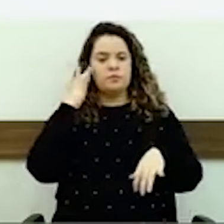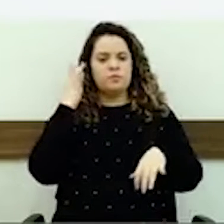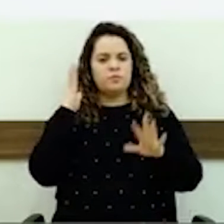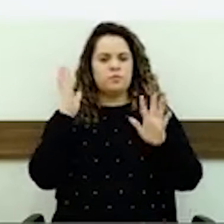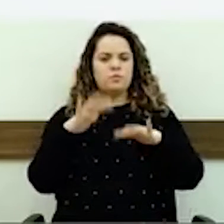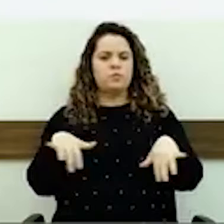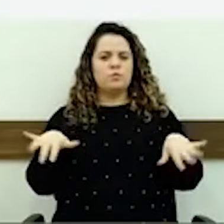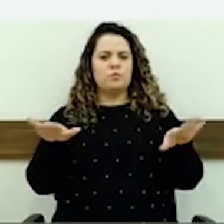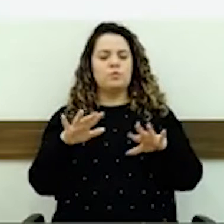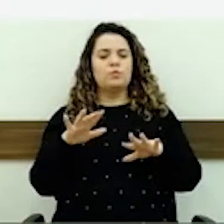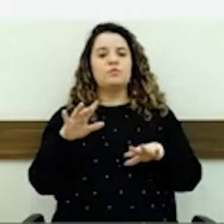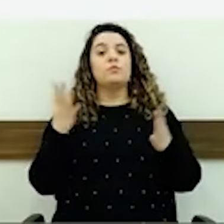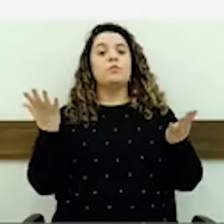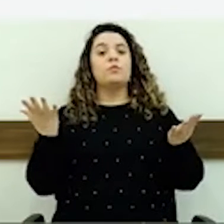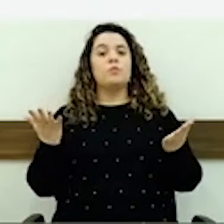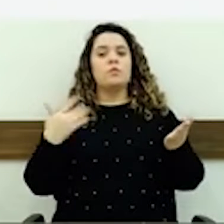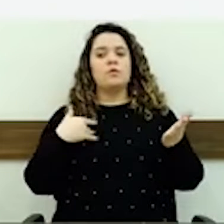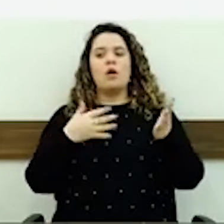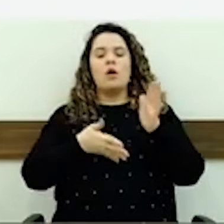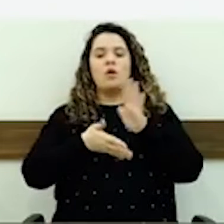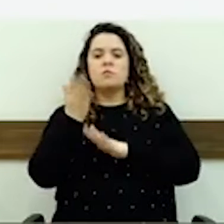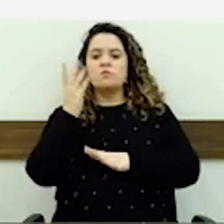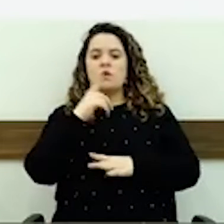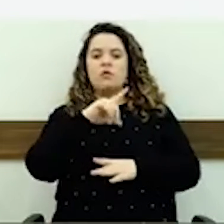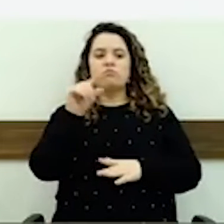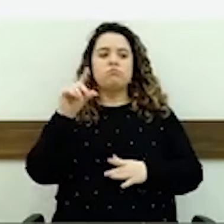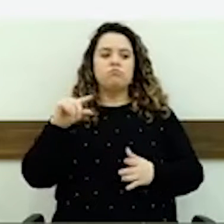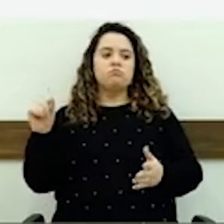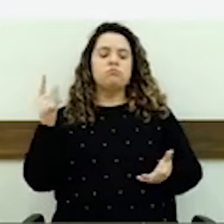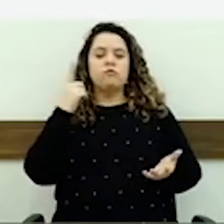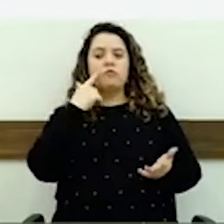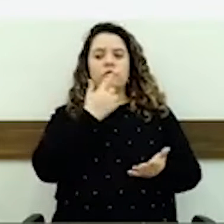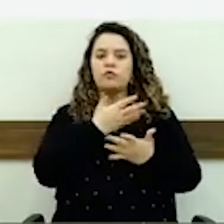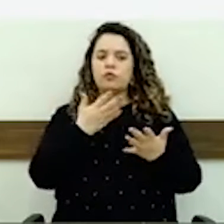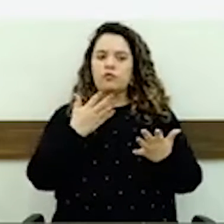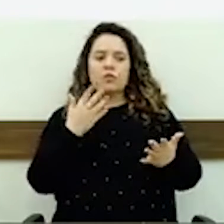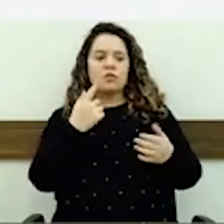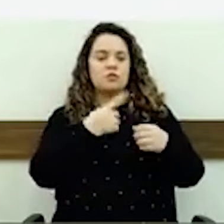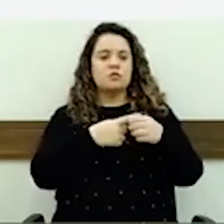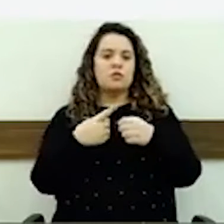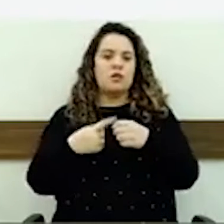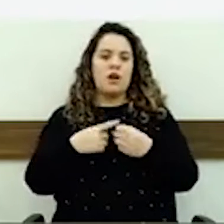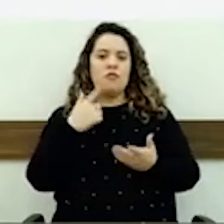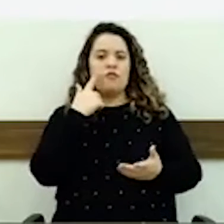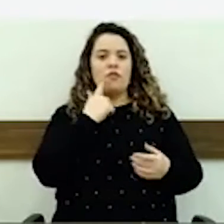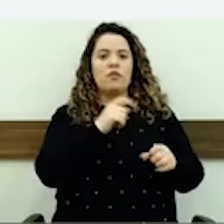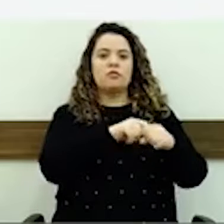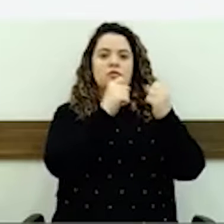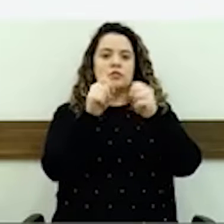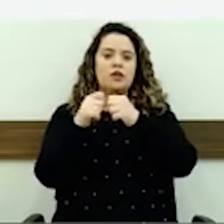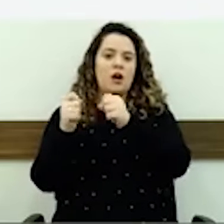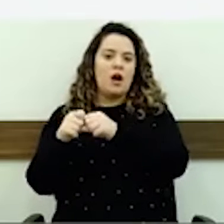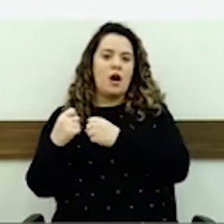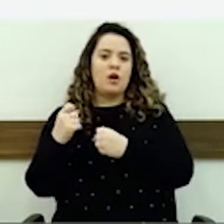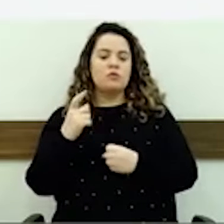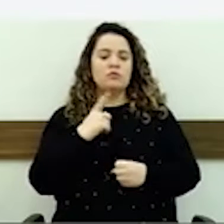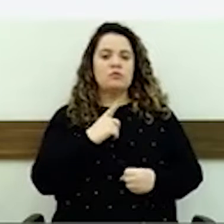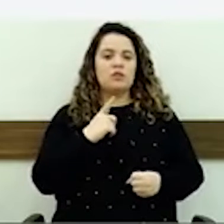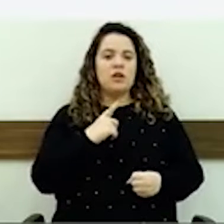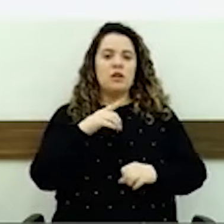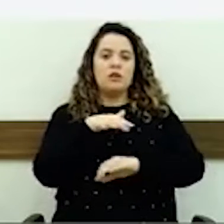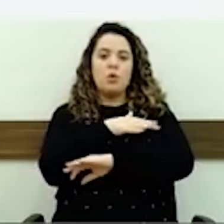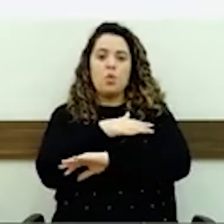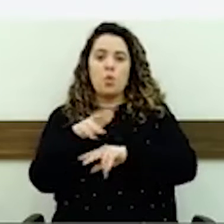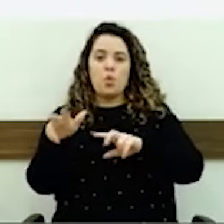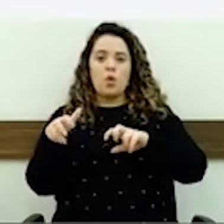andando pela cidade para ver os estragos que ela acabou fazendo em algumas estradas rurais, na Santa